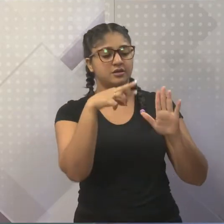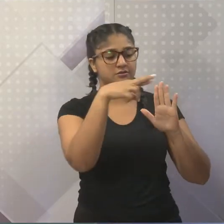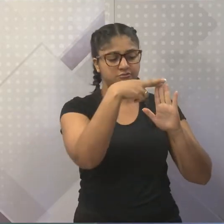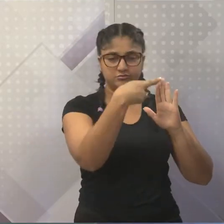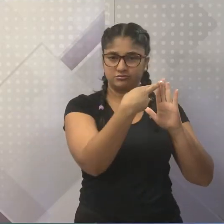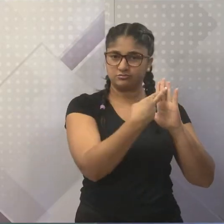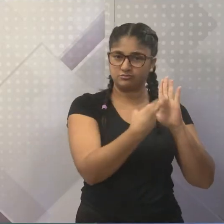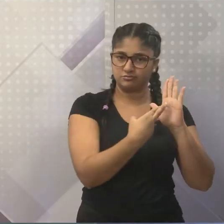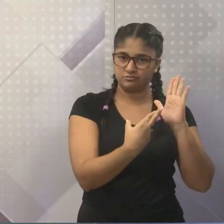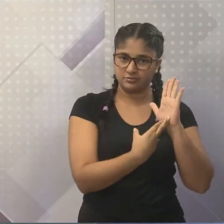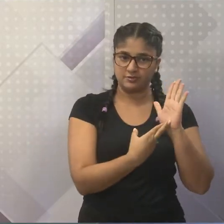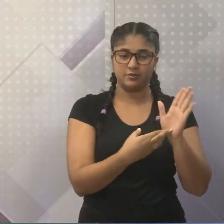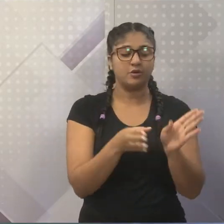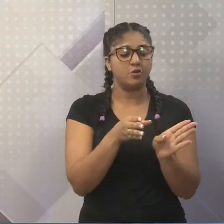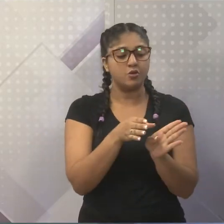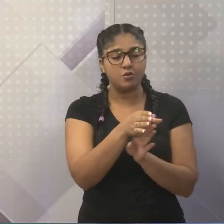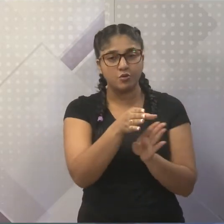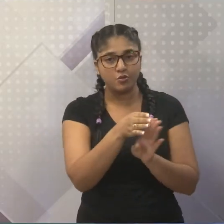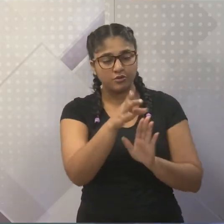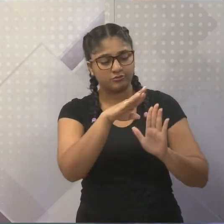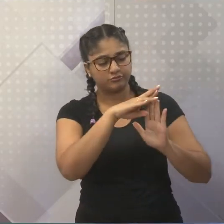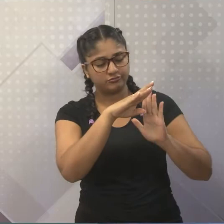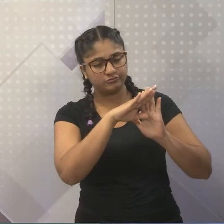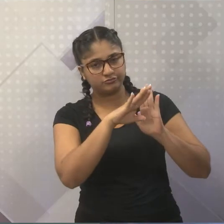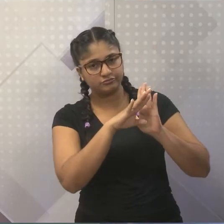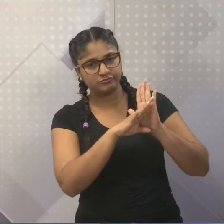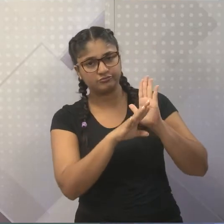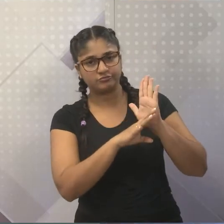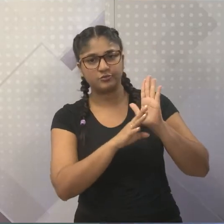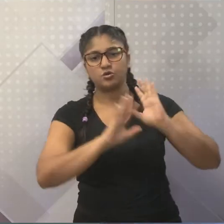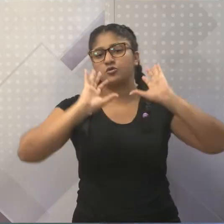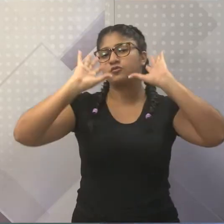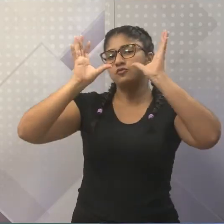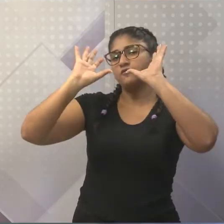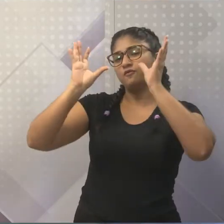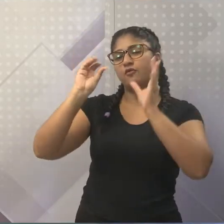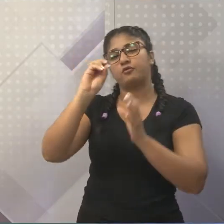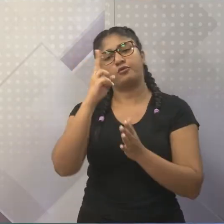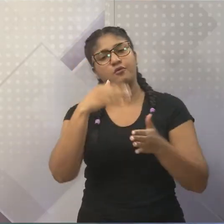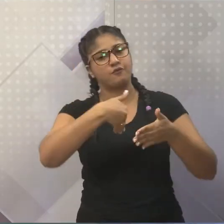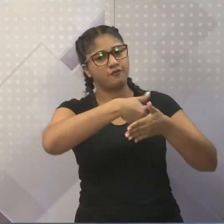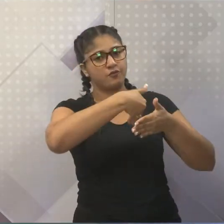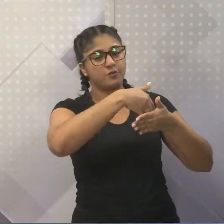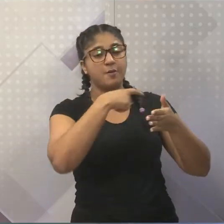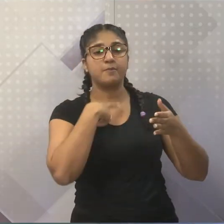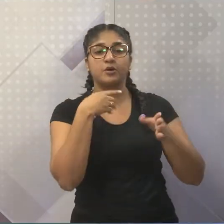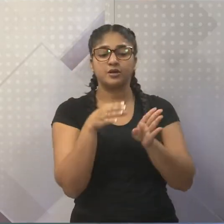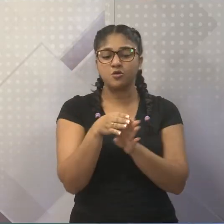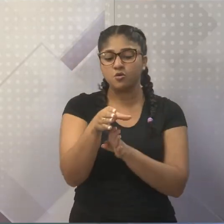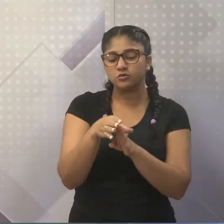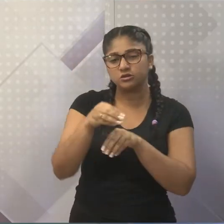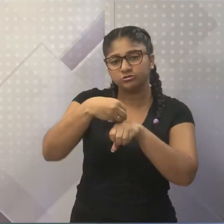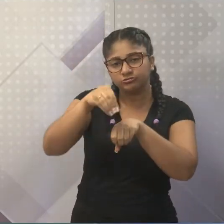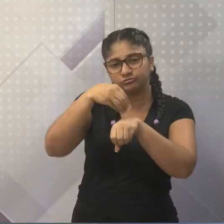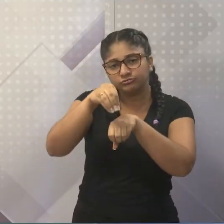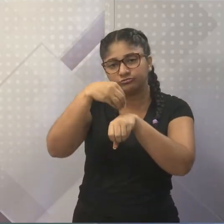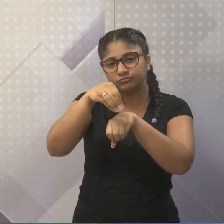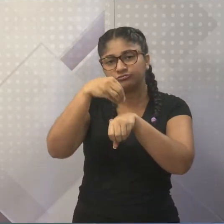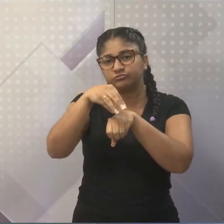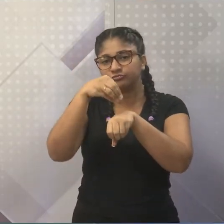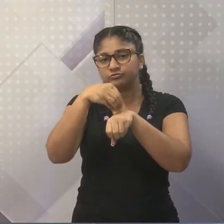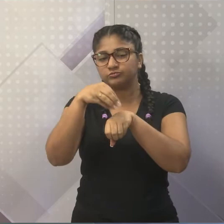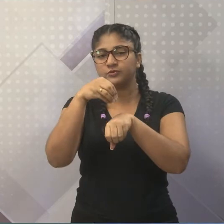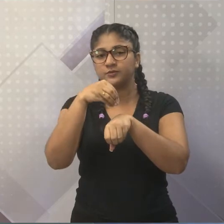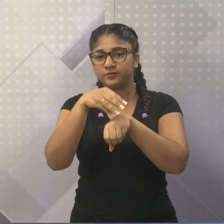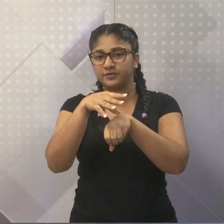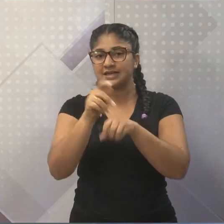passando o regulamento do futebol, do voleibol, isso é um texto injuntivo. É aquele que orienta, que determina, que faz